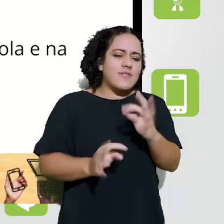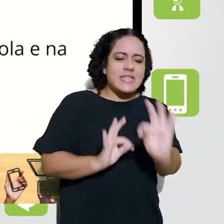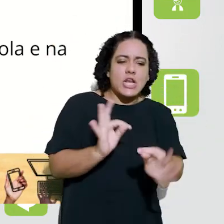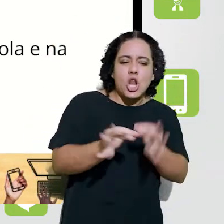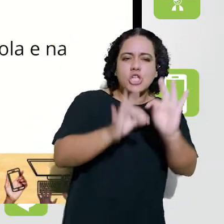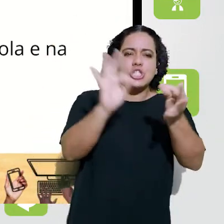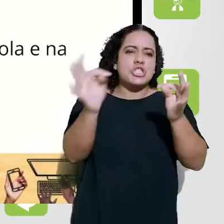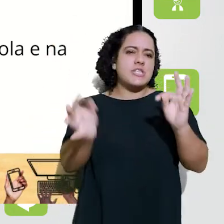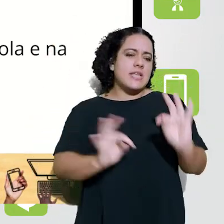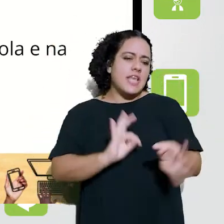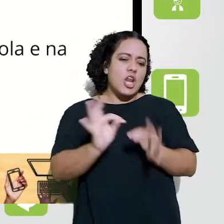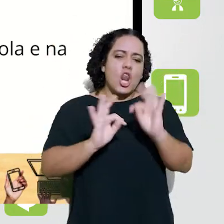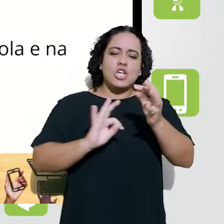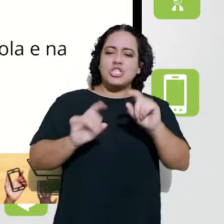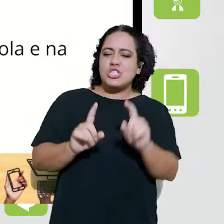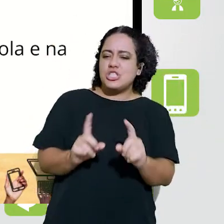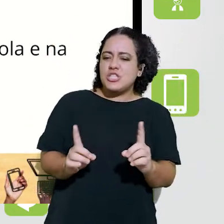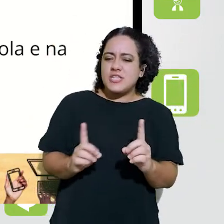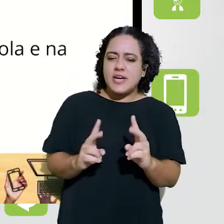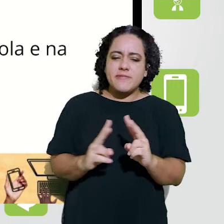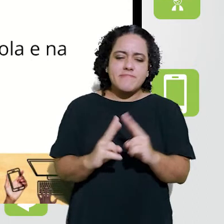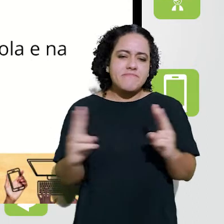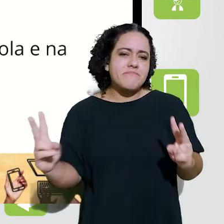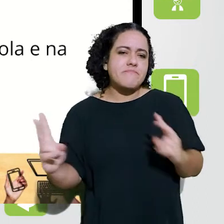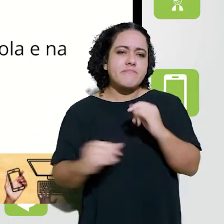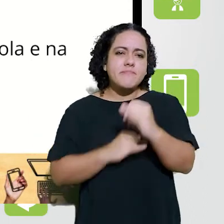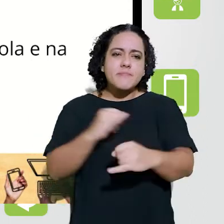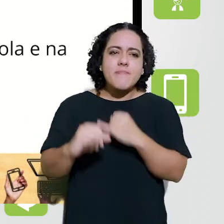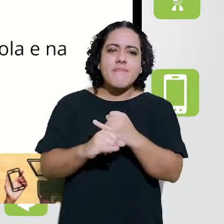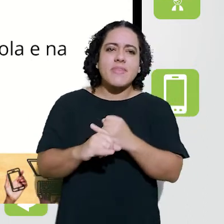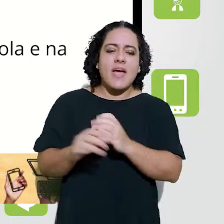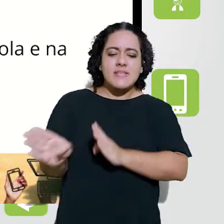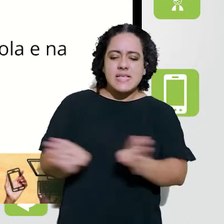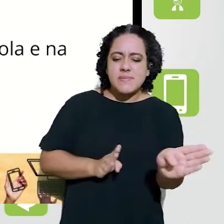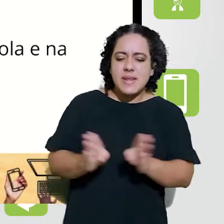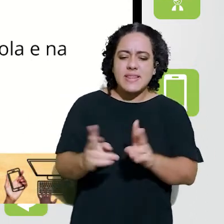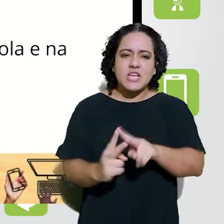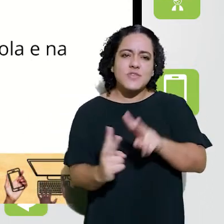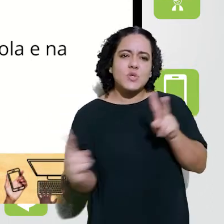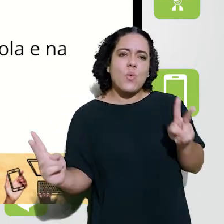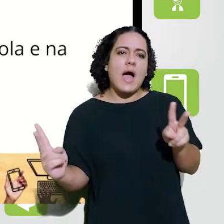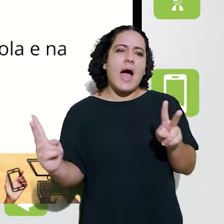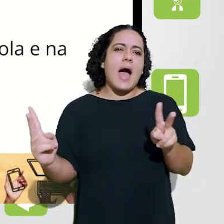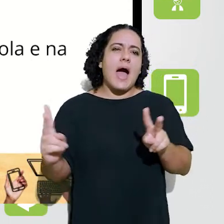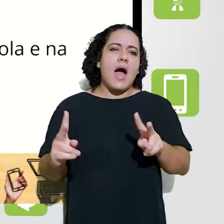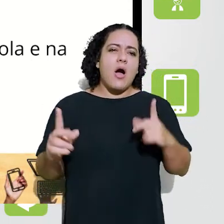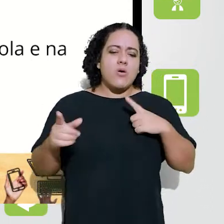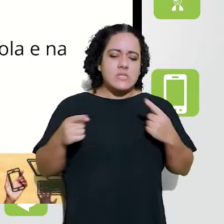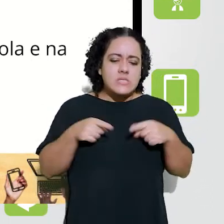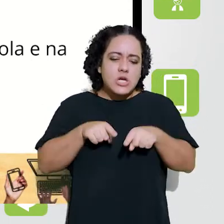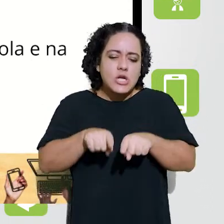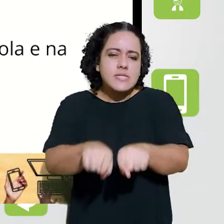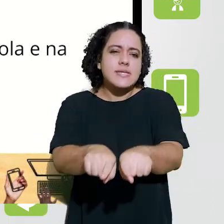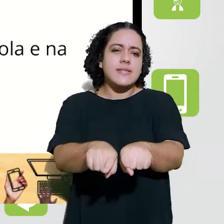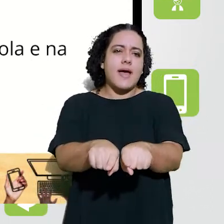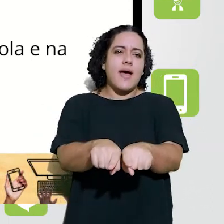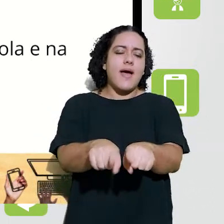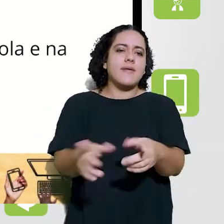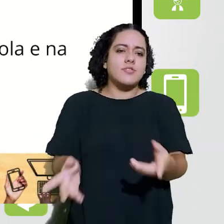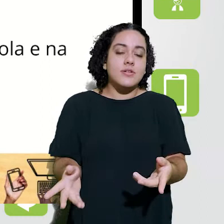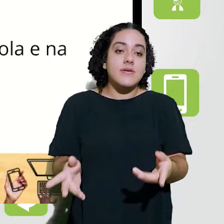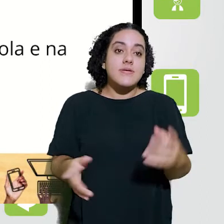invenção, inovação, novas tecnologias, tecnologias digitais, acessibilidade virtual,